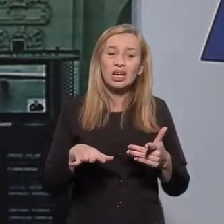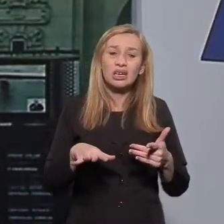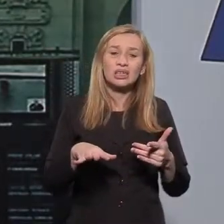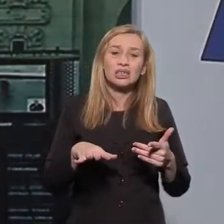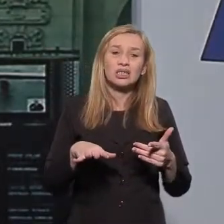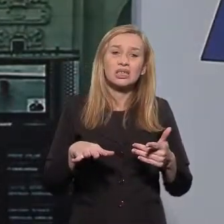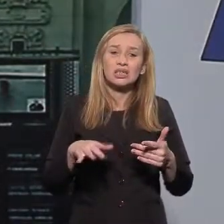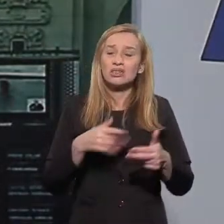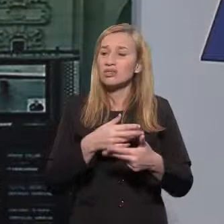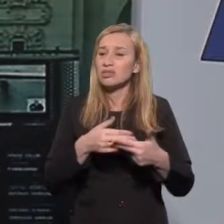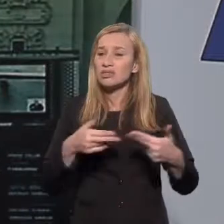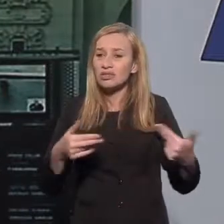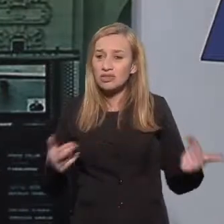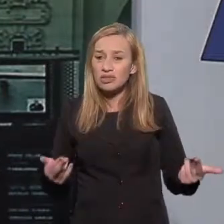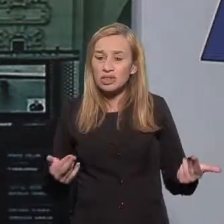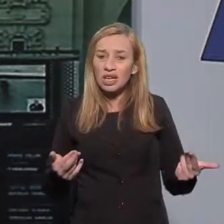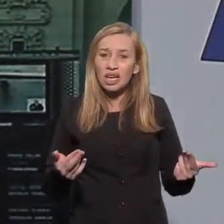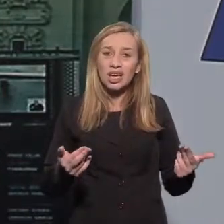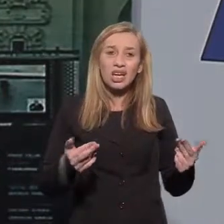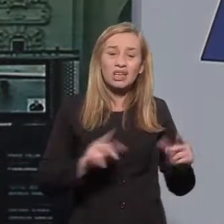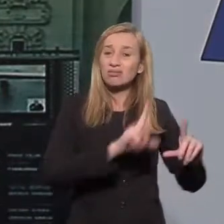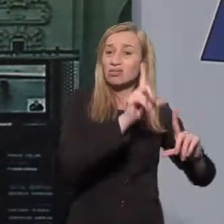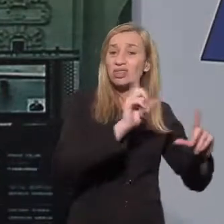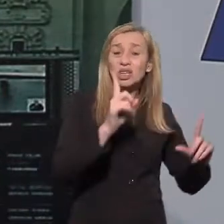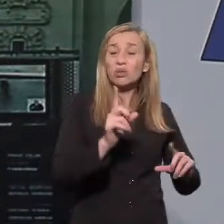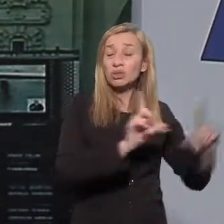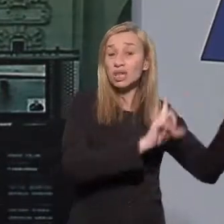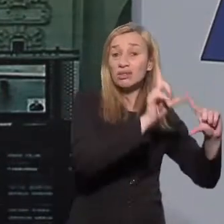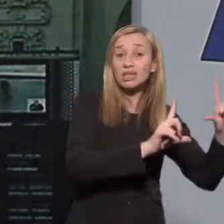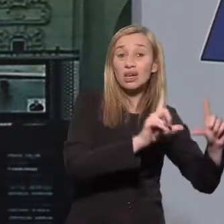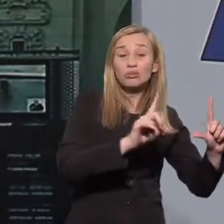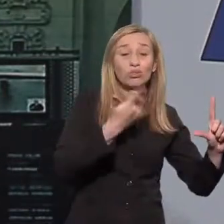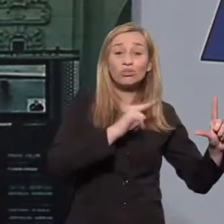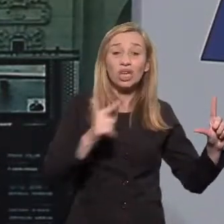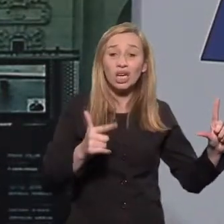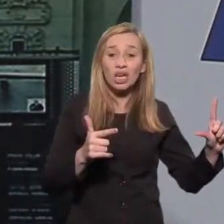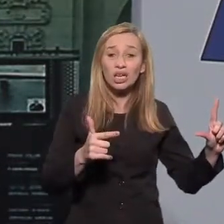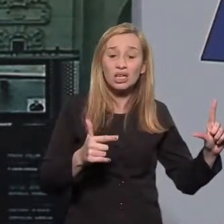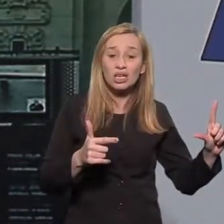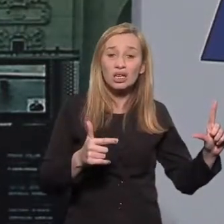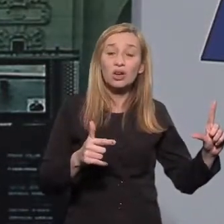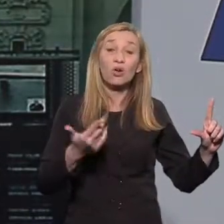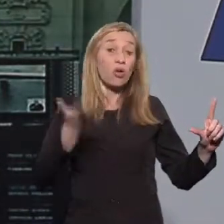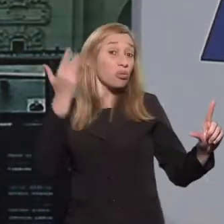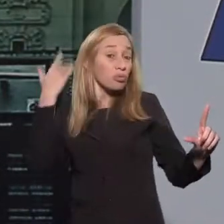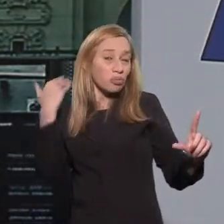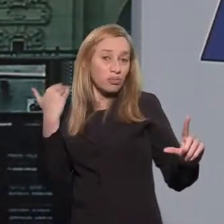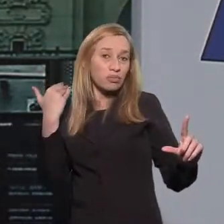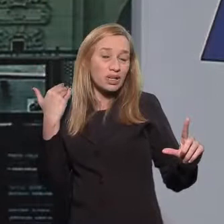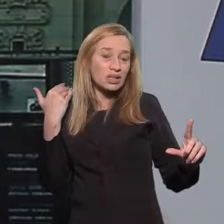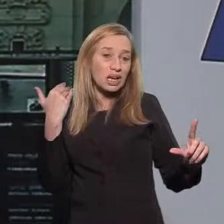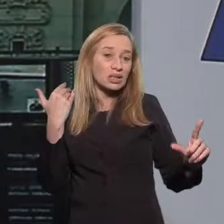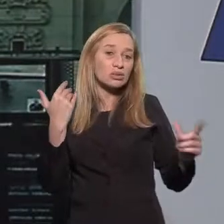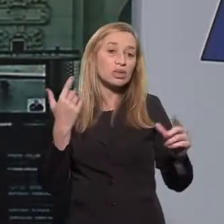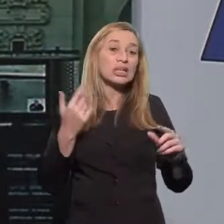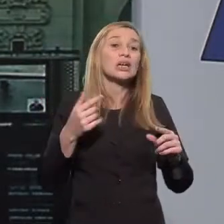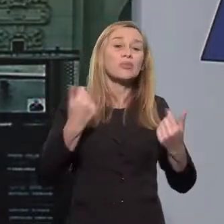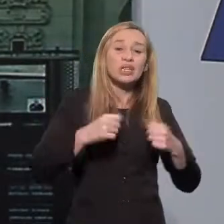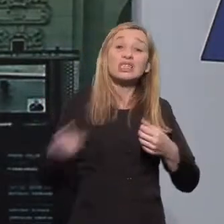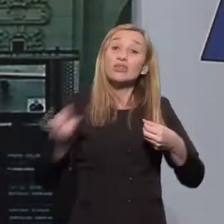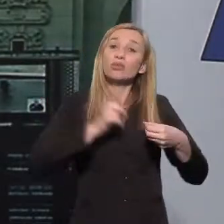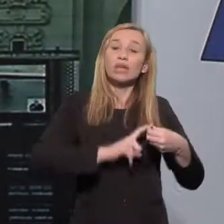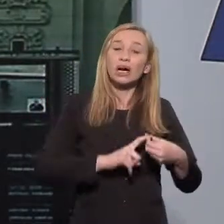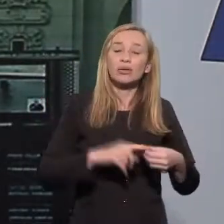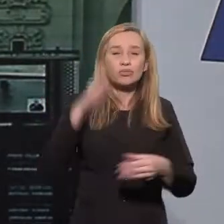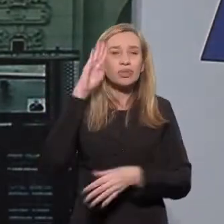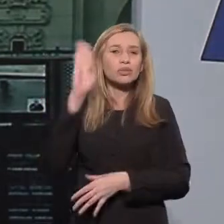precisam necessariamente passar só pelos grandes veículos de comunicação, que são mais caros, a gente não tem mais campanhas como tinha em outros momentos.